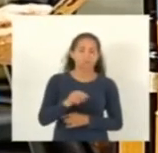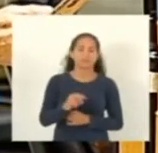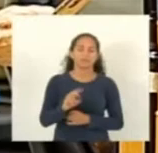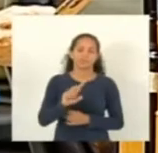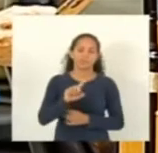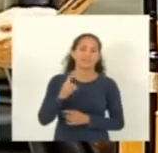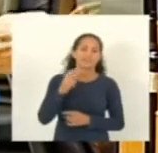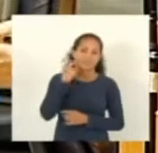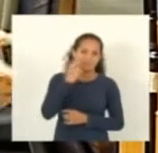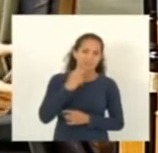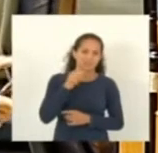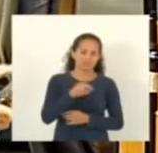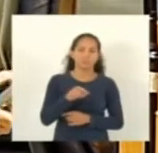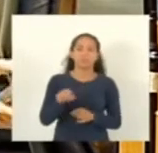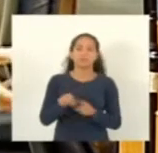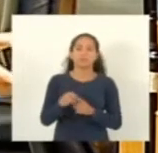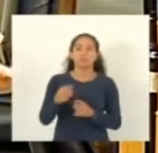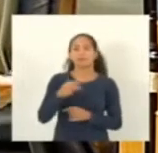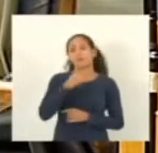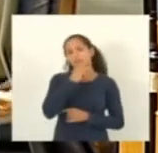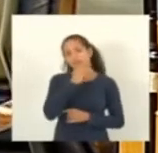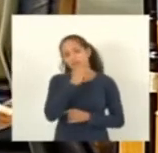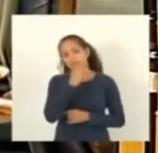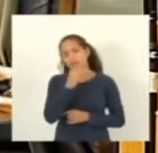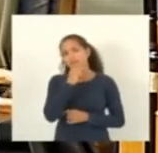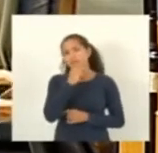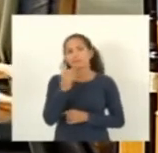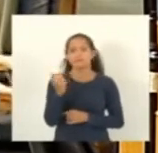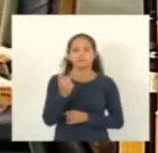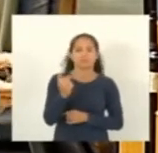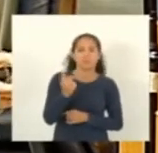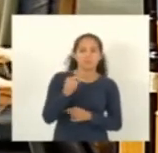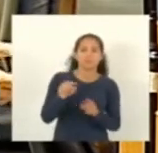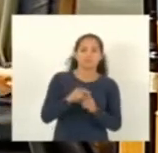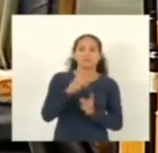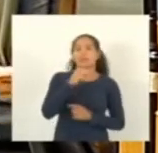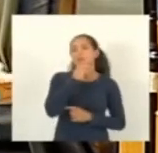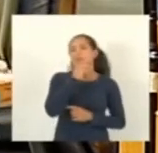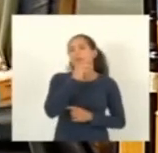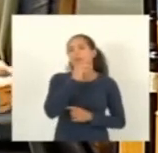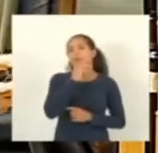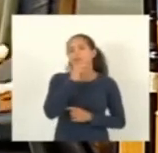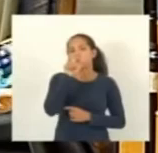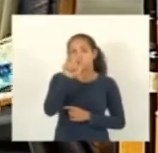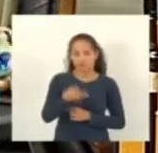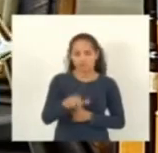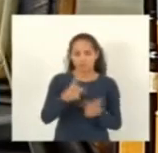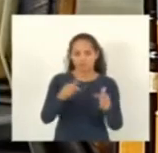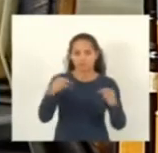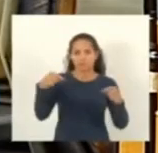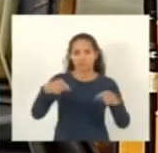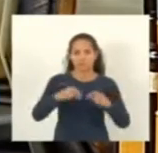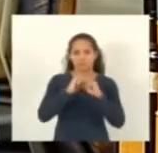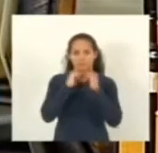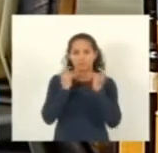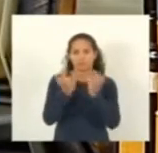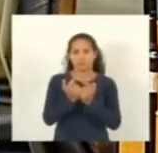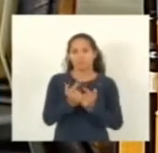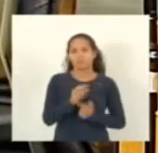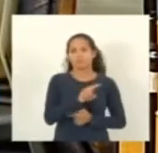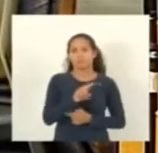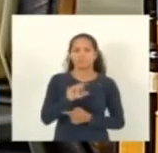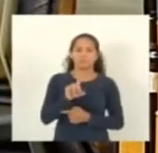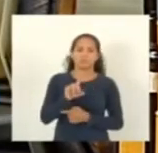Edson e deixa netos e bisnetos dentre os netos um servidor dessa casa o